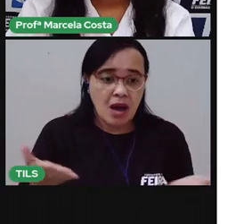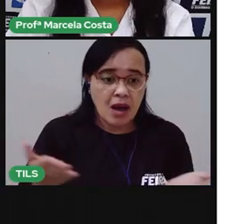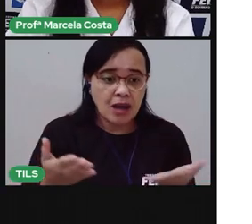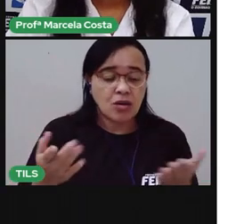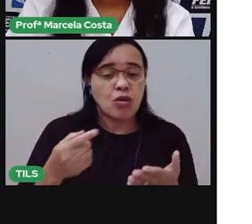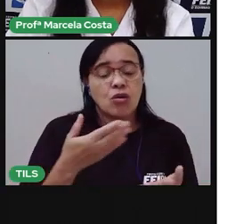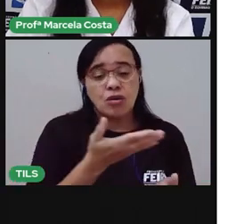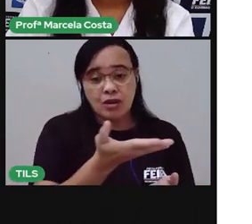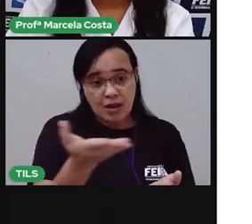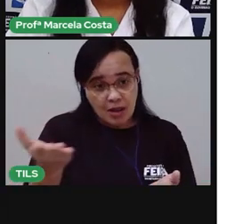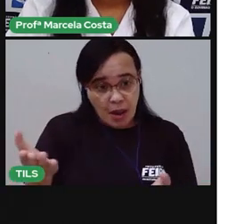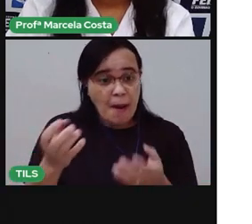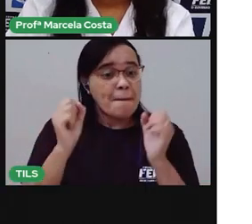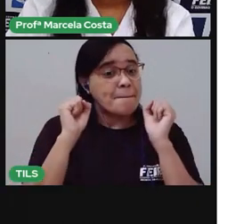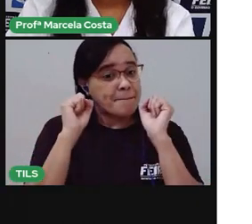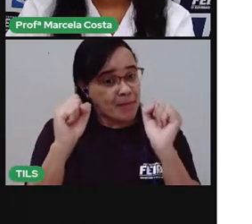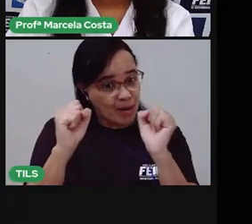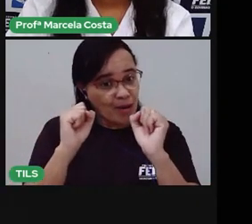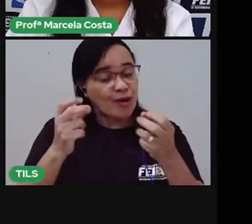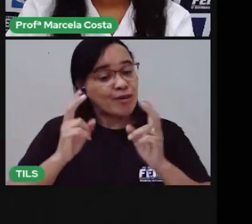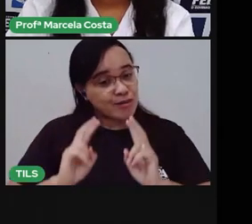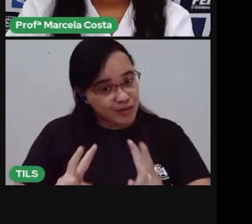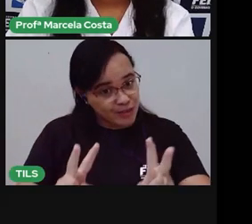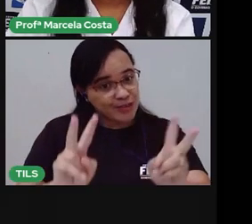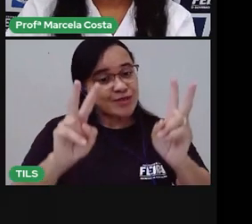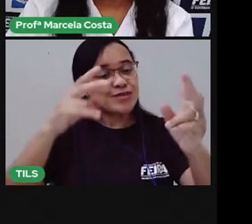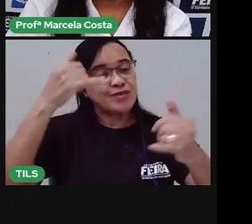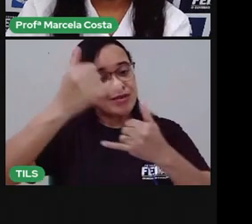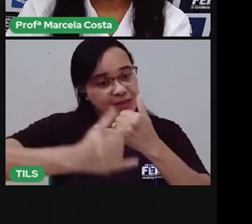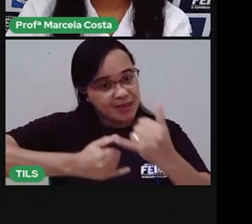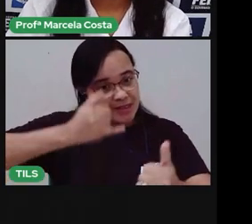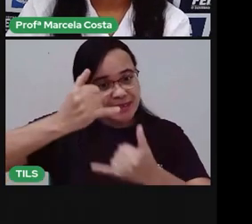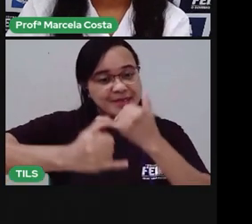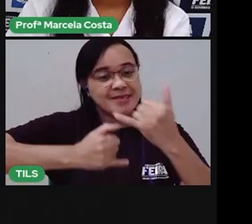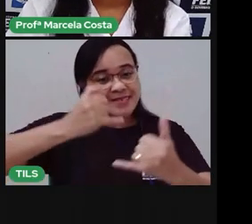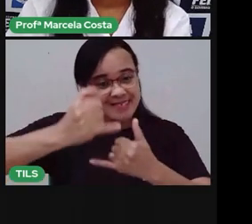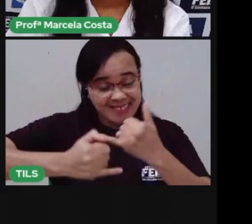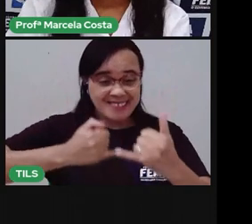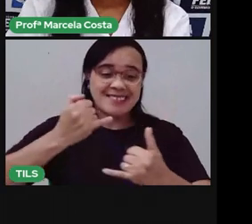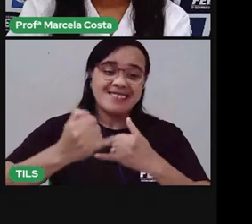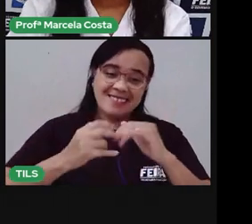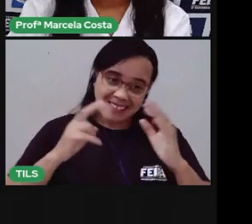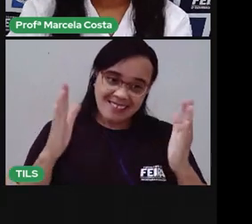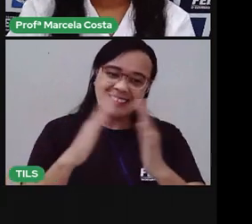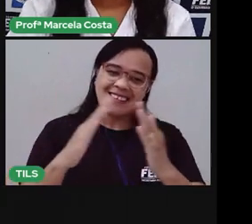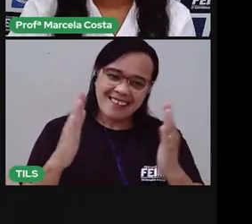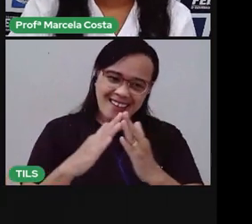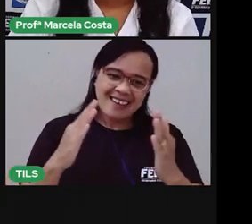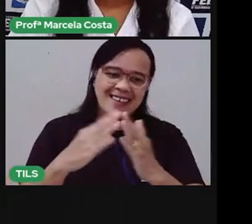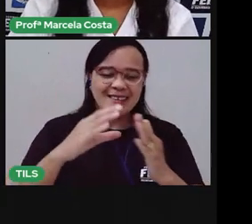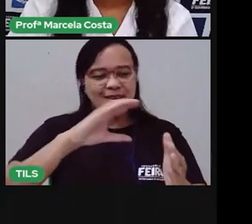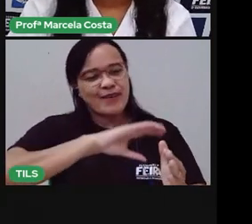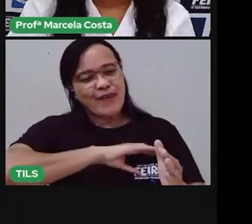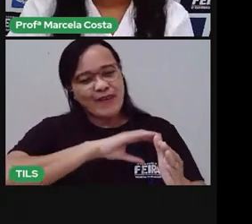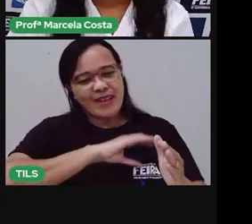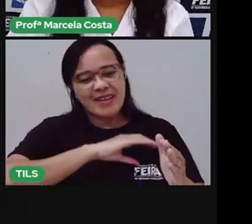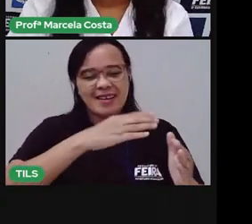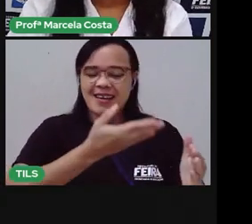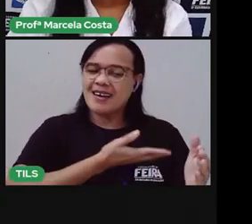pode continuar esse joguinho aí da sua casa com seus coleguinhas,